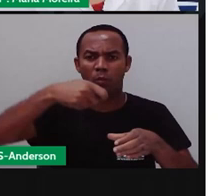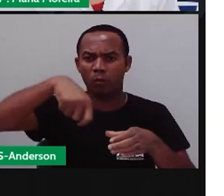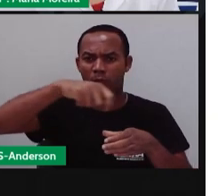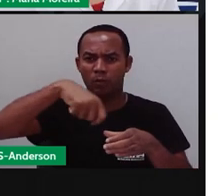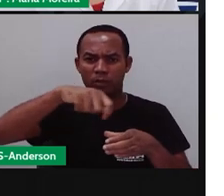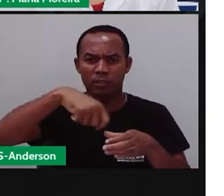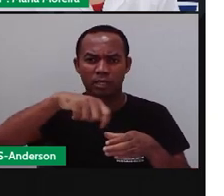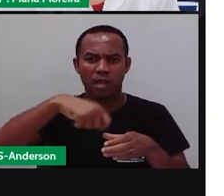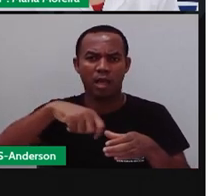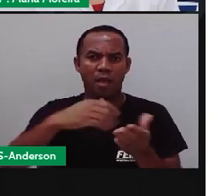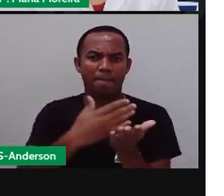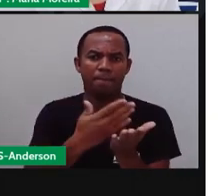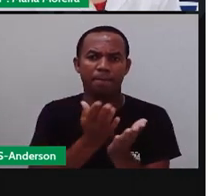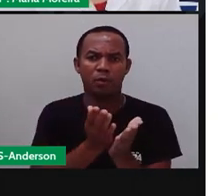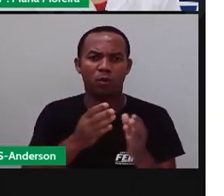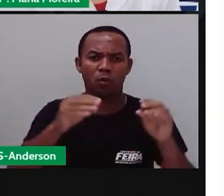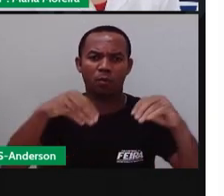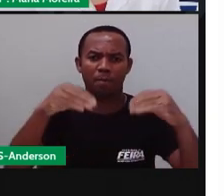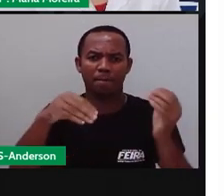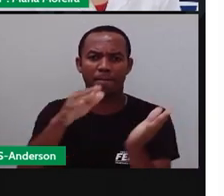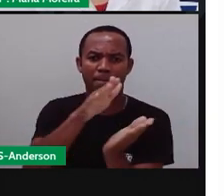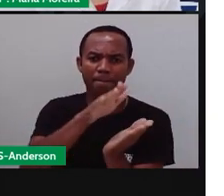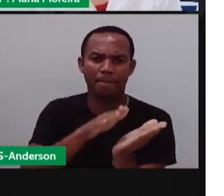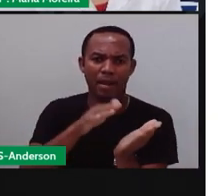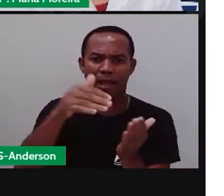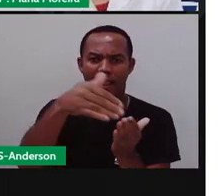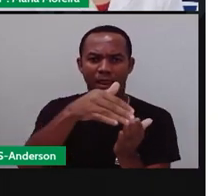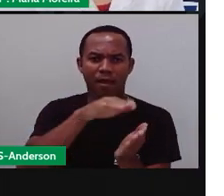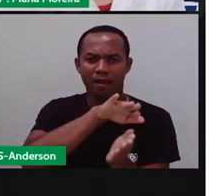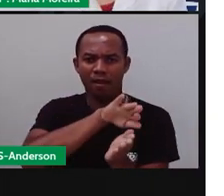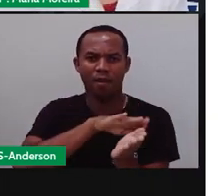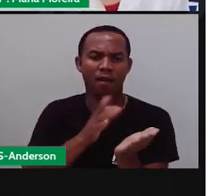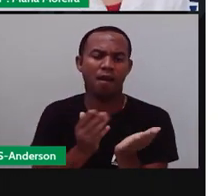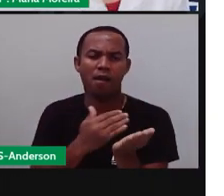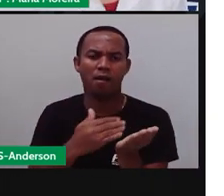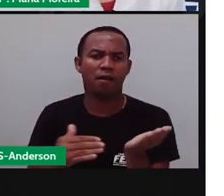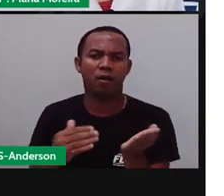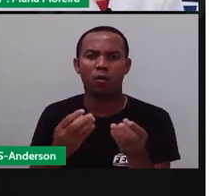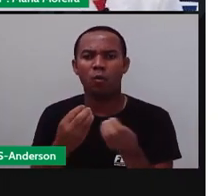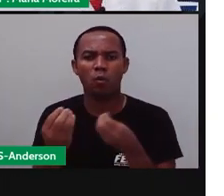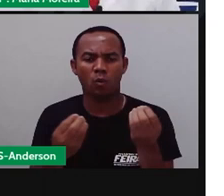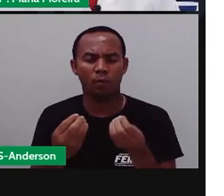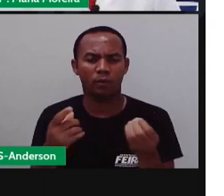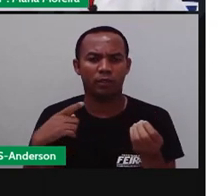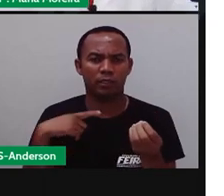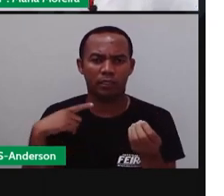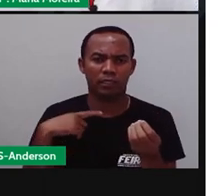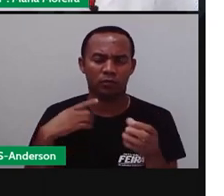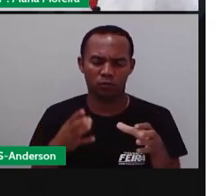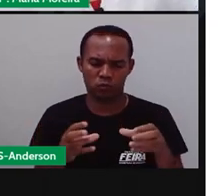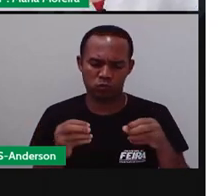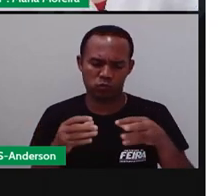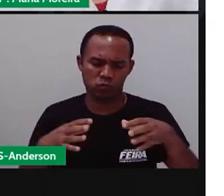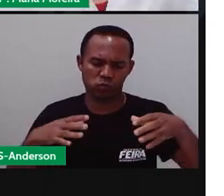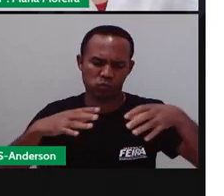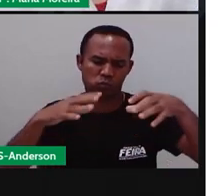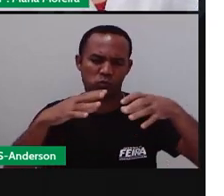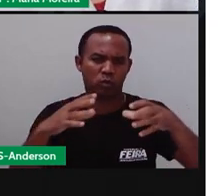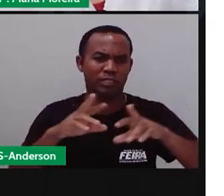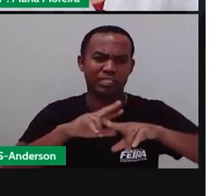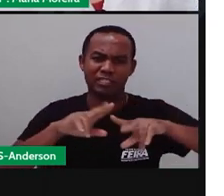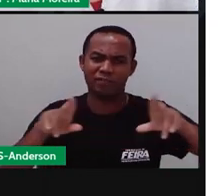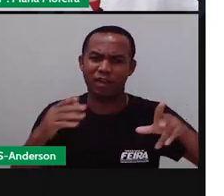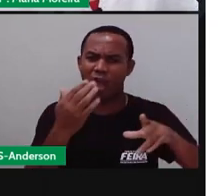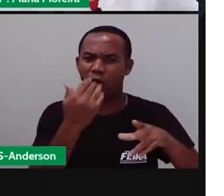bolo de macaxeira, que é o que a gente chama aqui o quê? De bolo de aipim. Tem cuscuz, tem munguza, tem